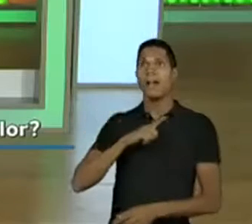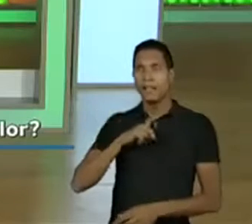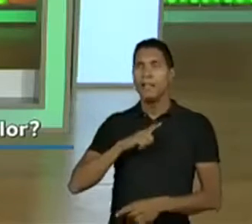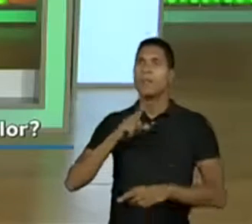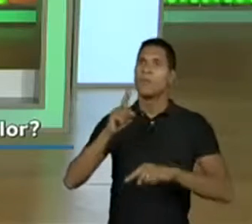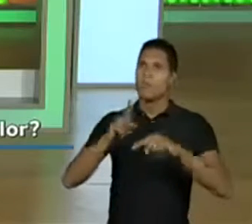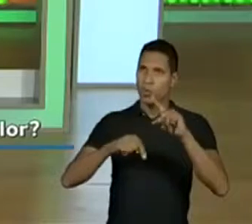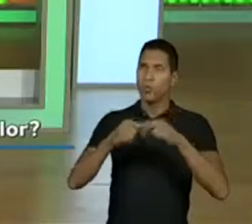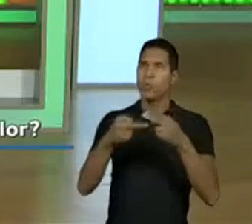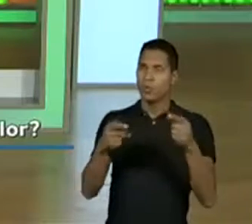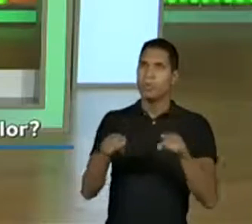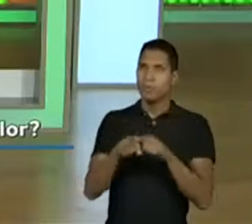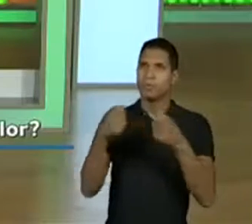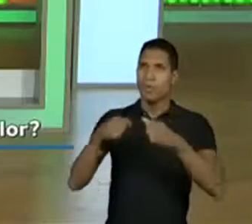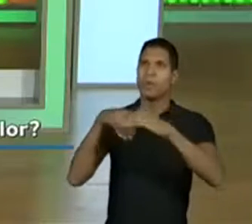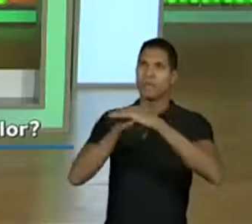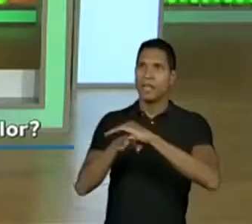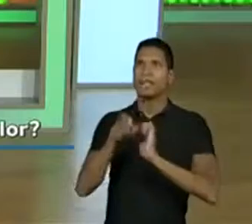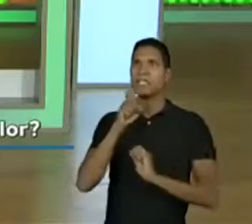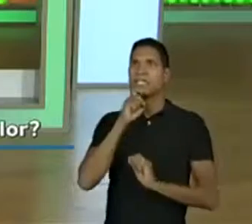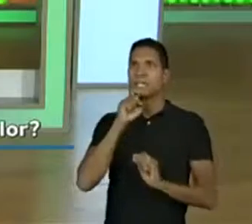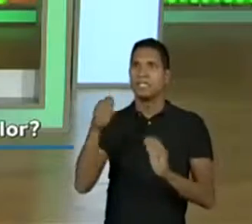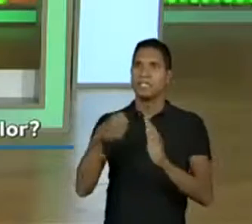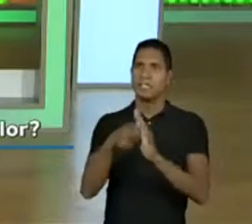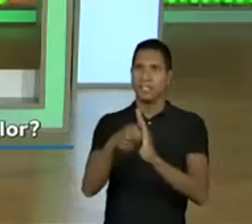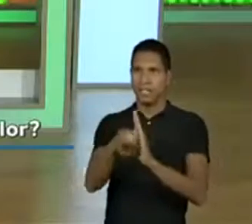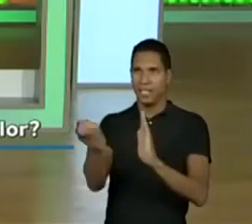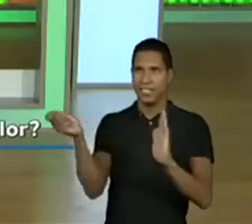principalmente. Vamos, então.